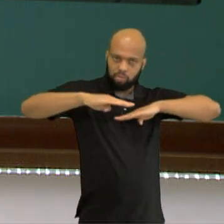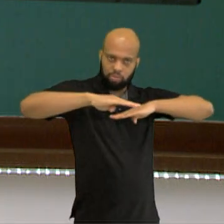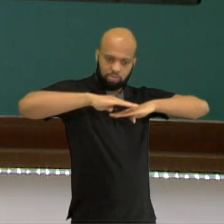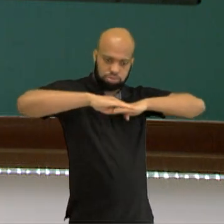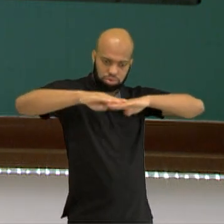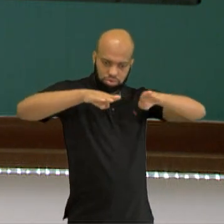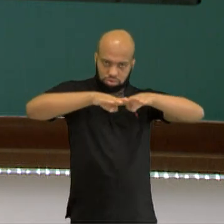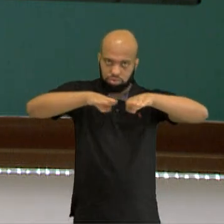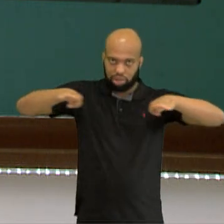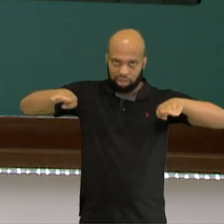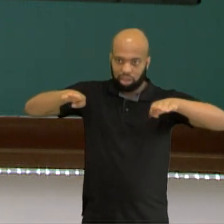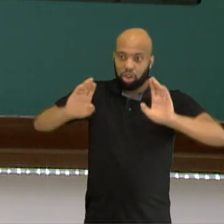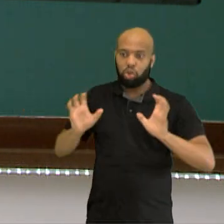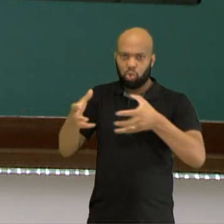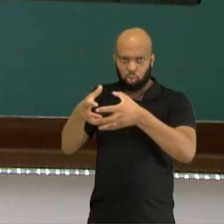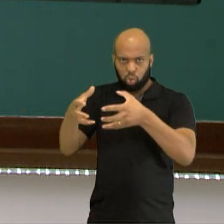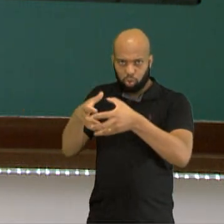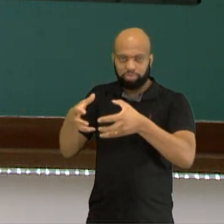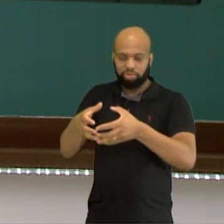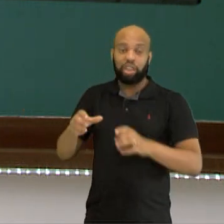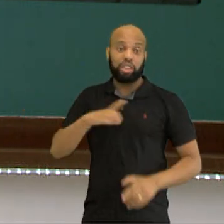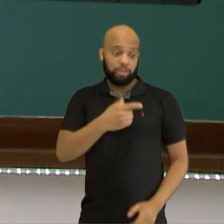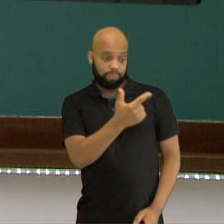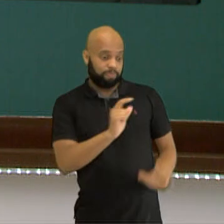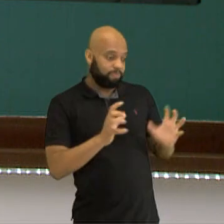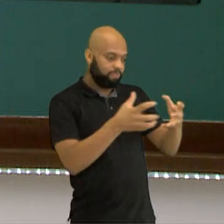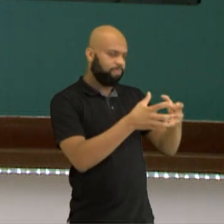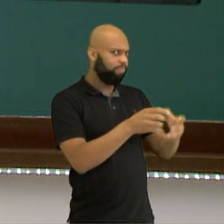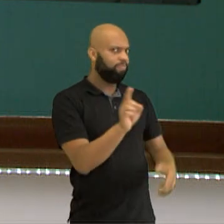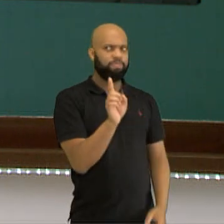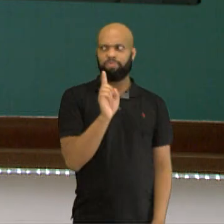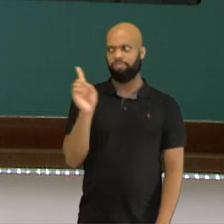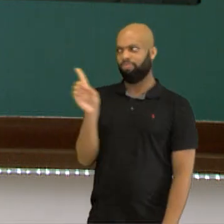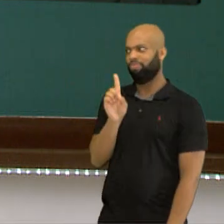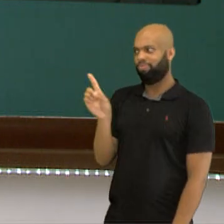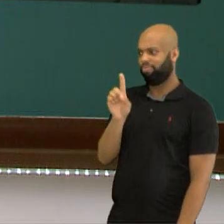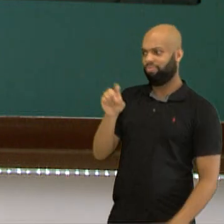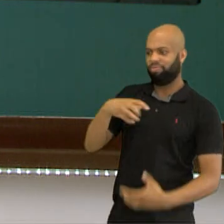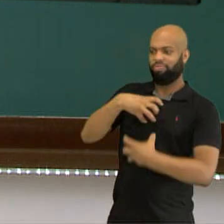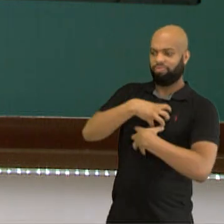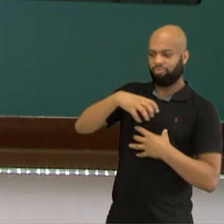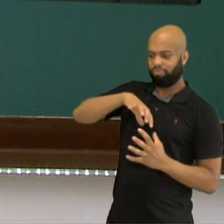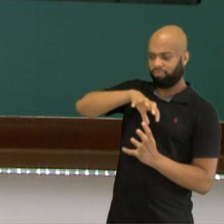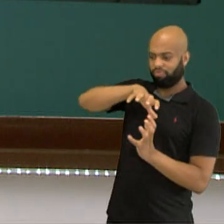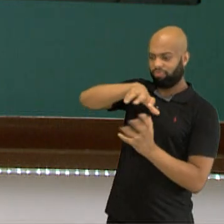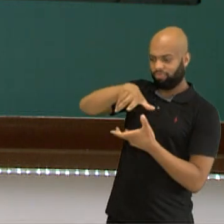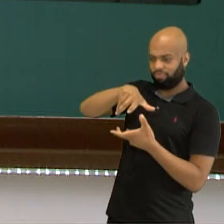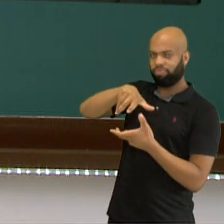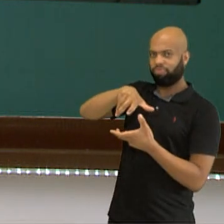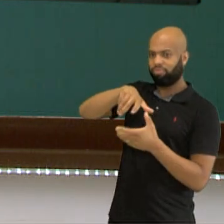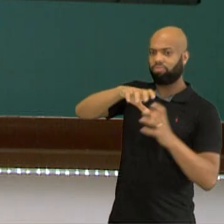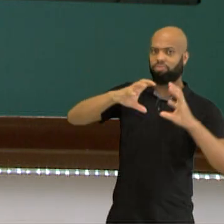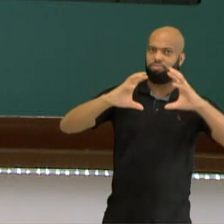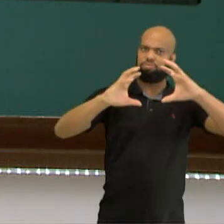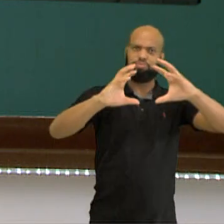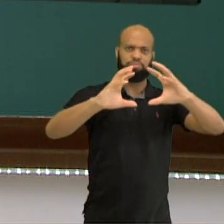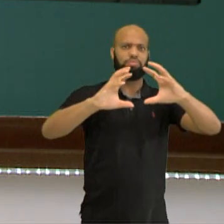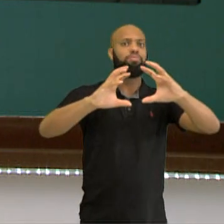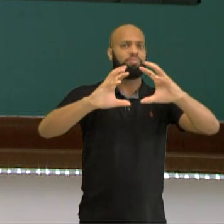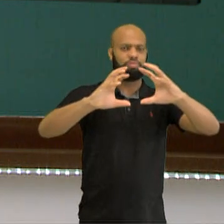terraplanistas. E outras pessoas dizem que o formato do nosso planeta é quase esférico.